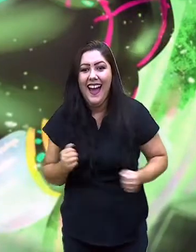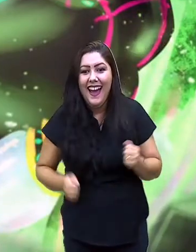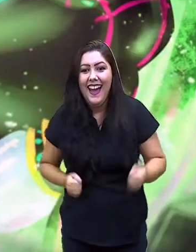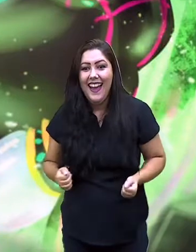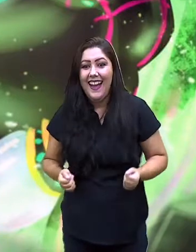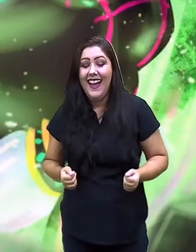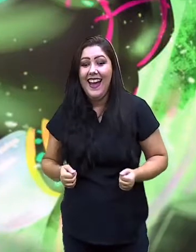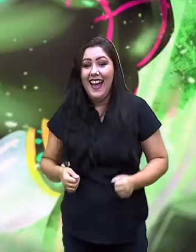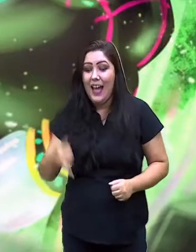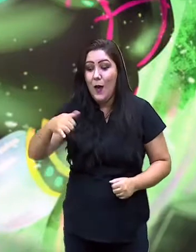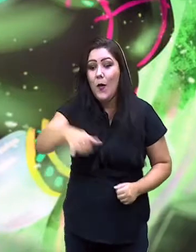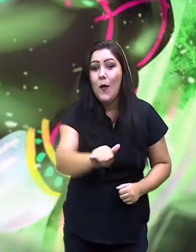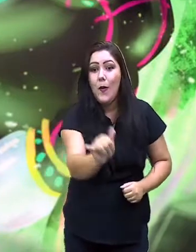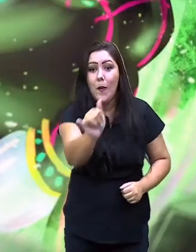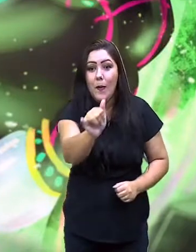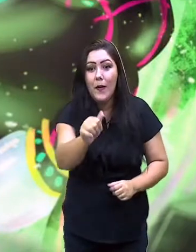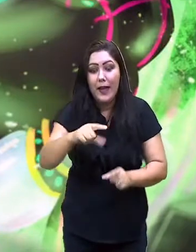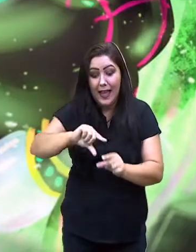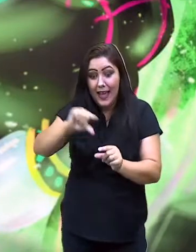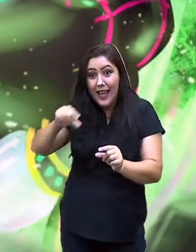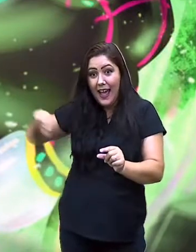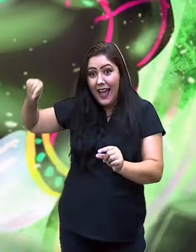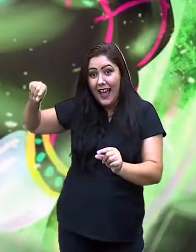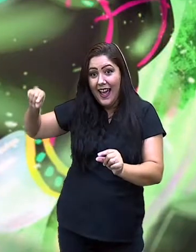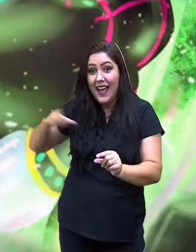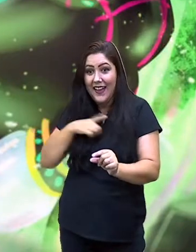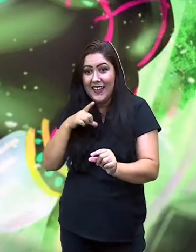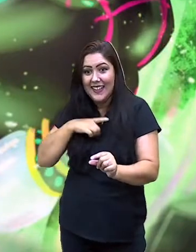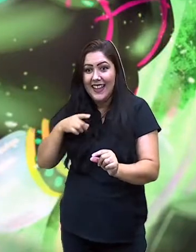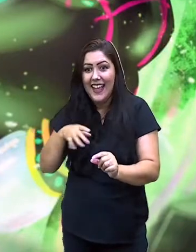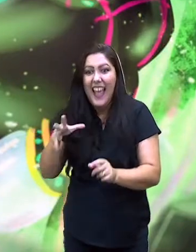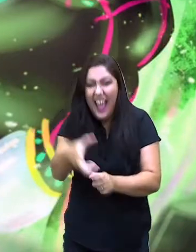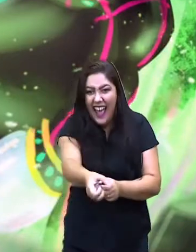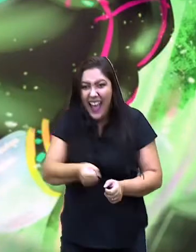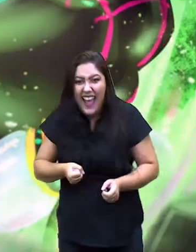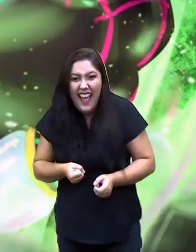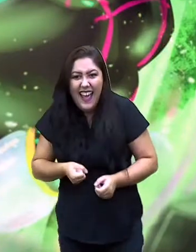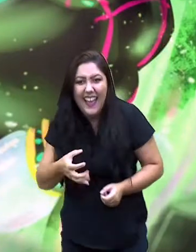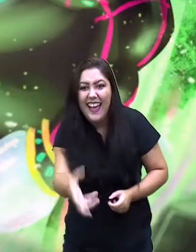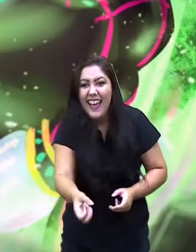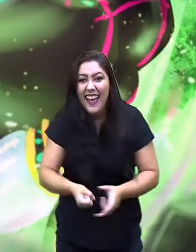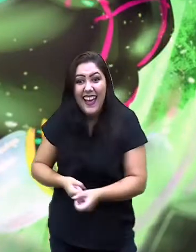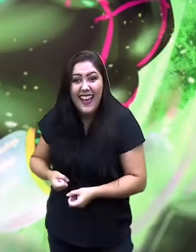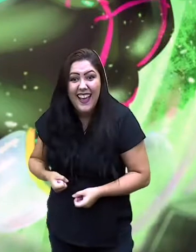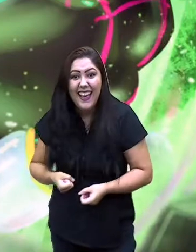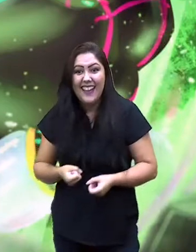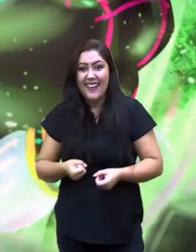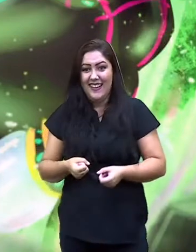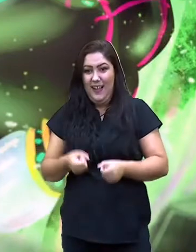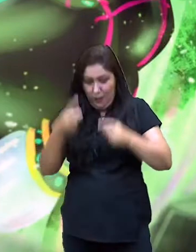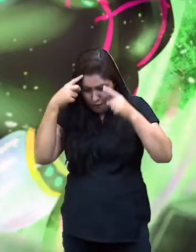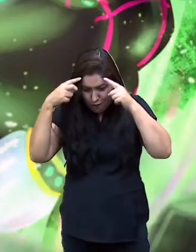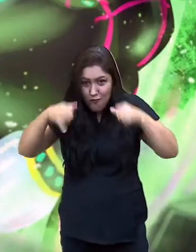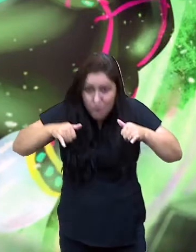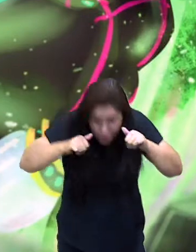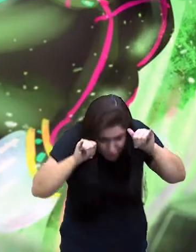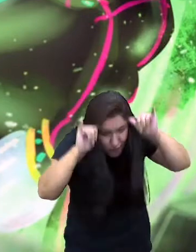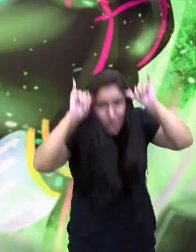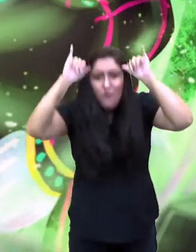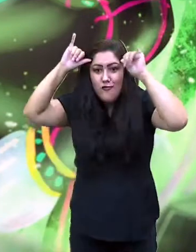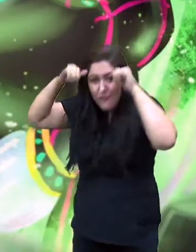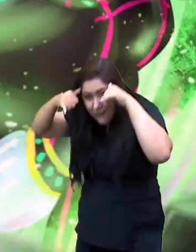boi mas quem está dentro do boi não permite através do seu chifre